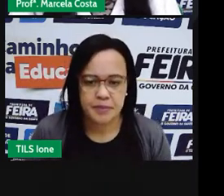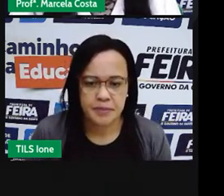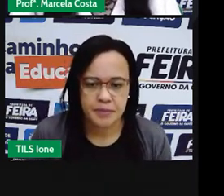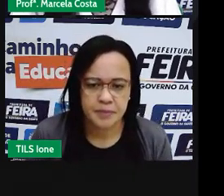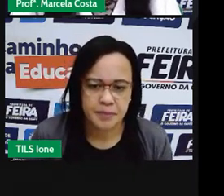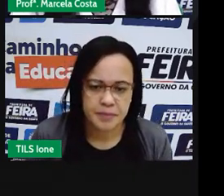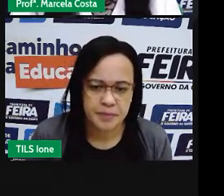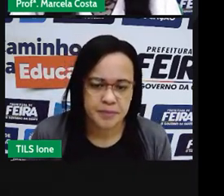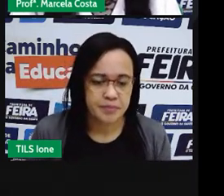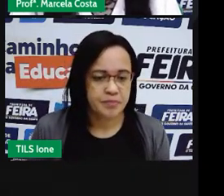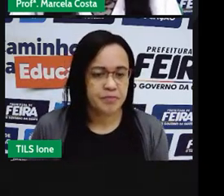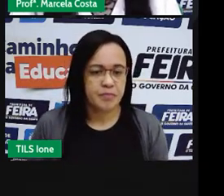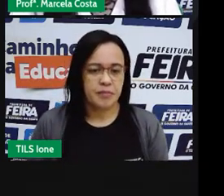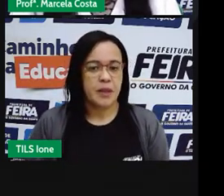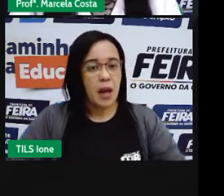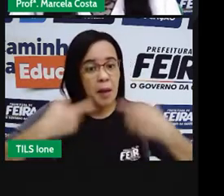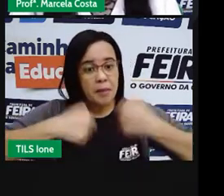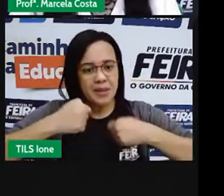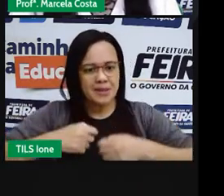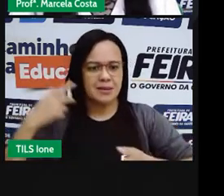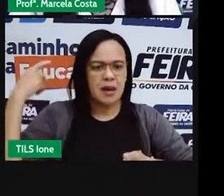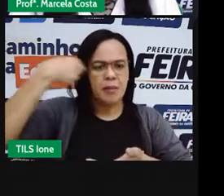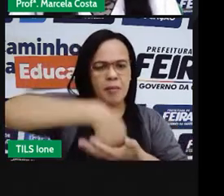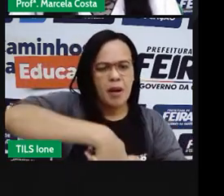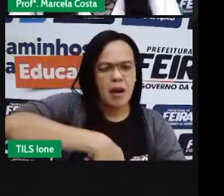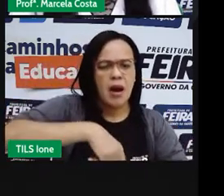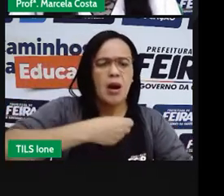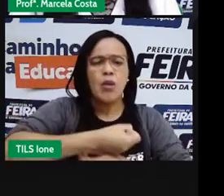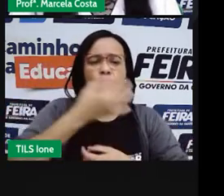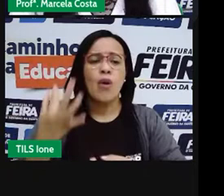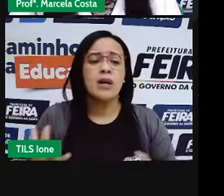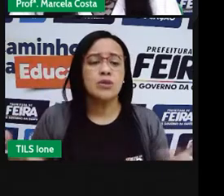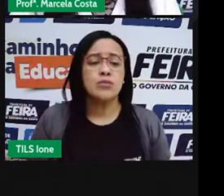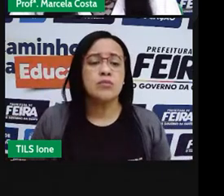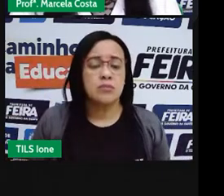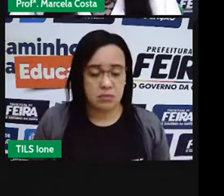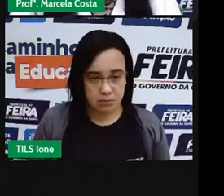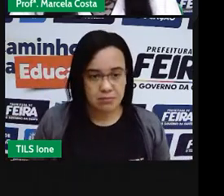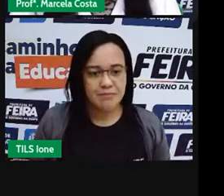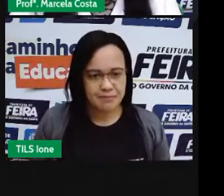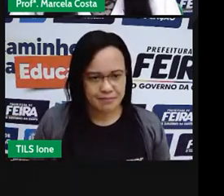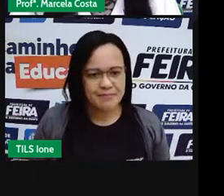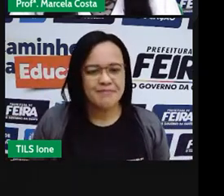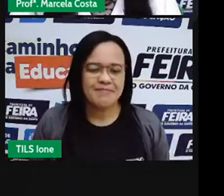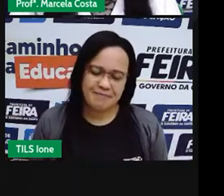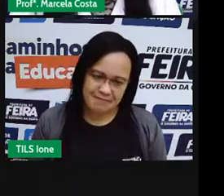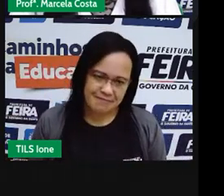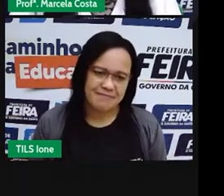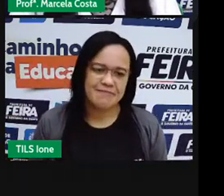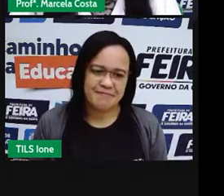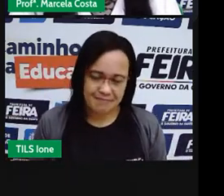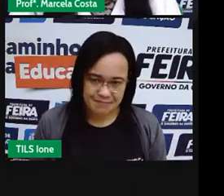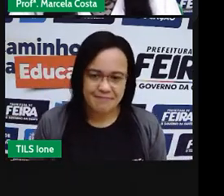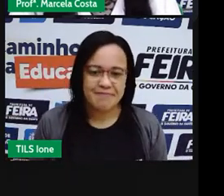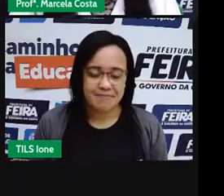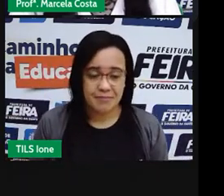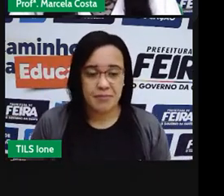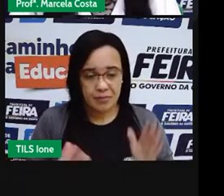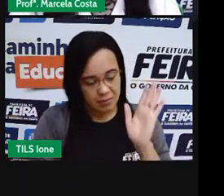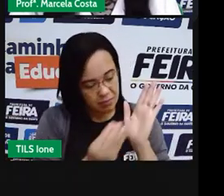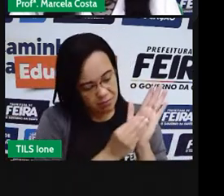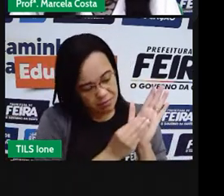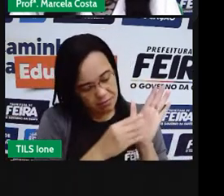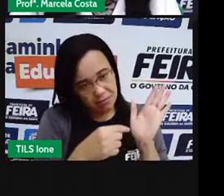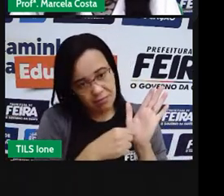o valor da fatura que está sendo colocado